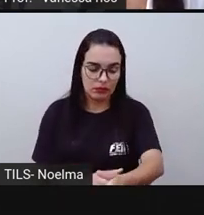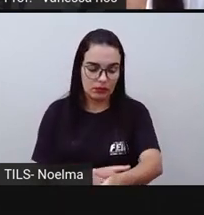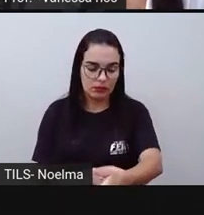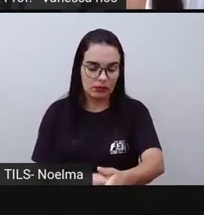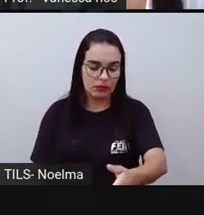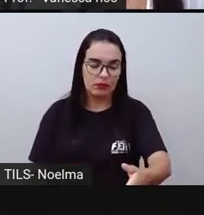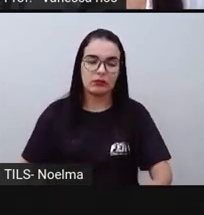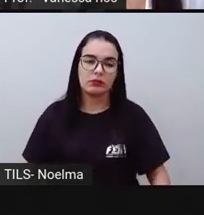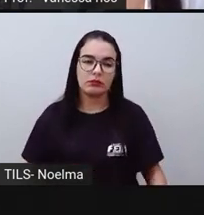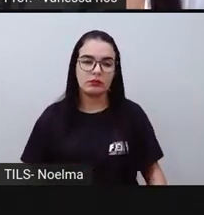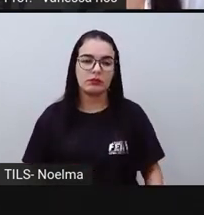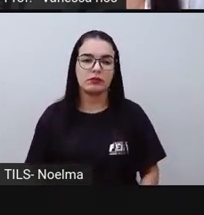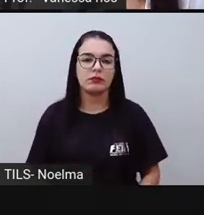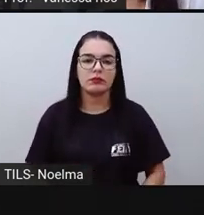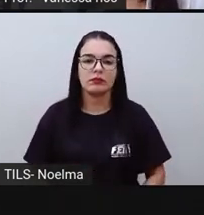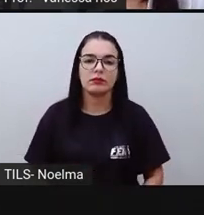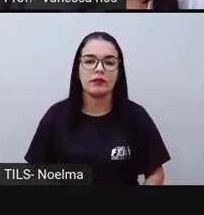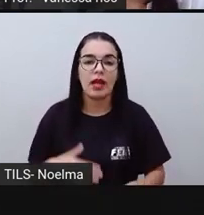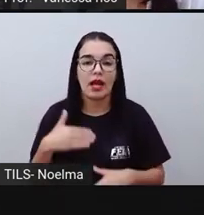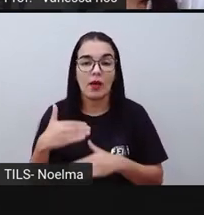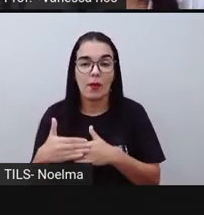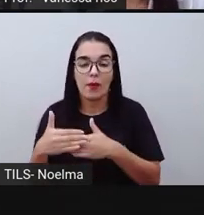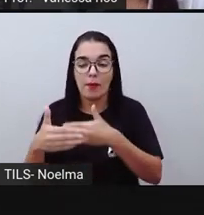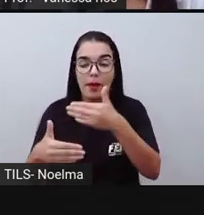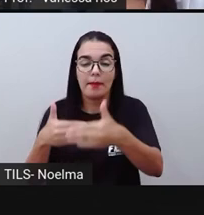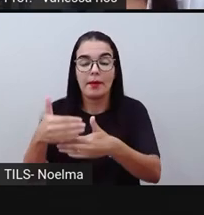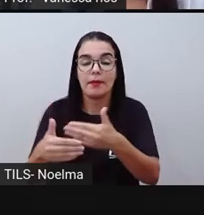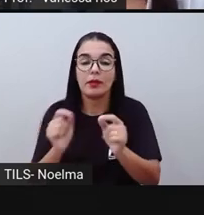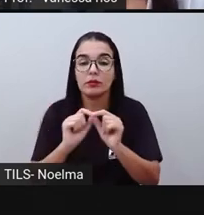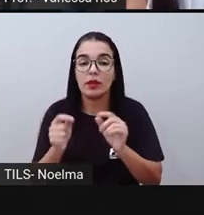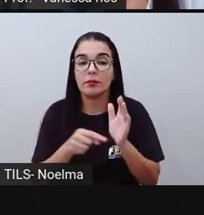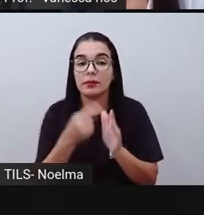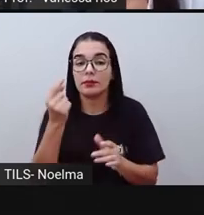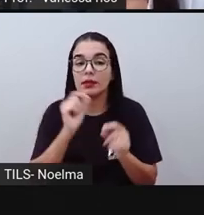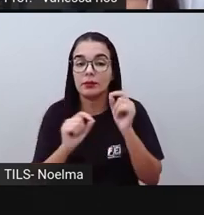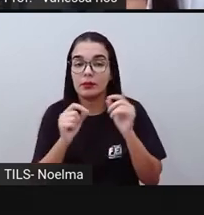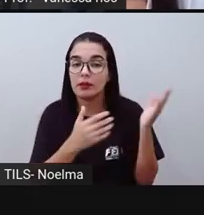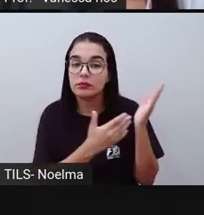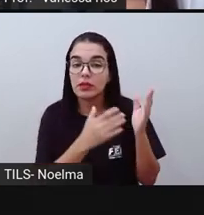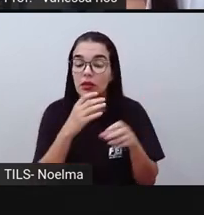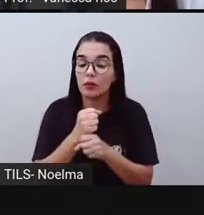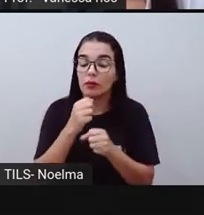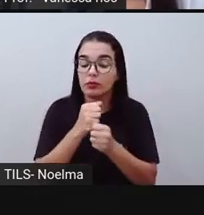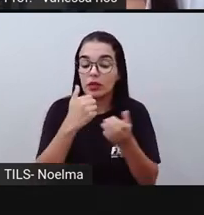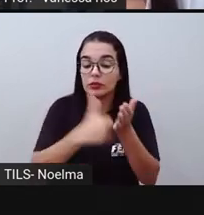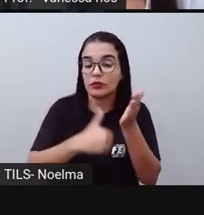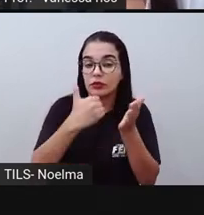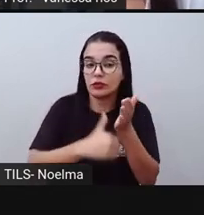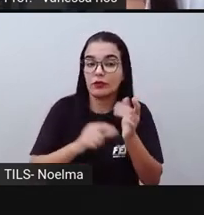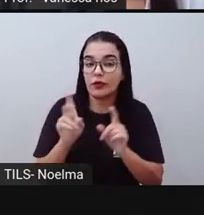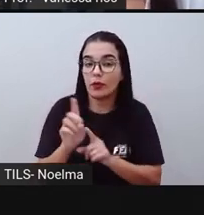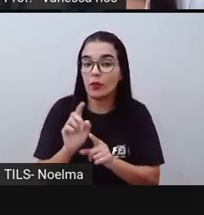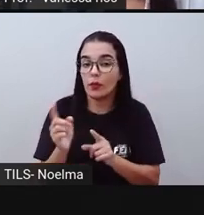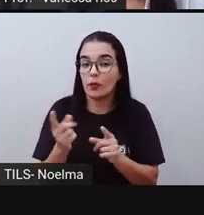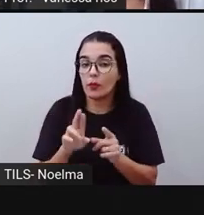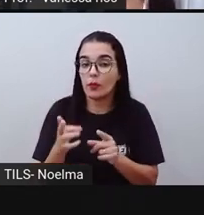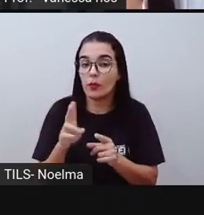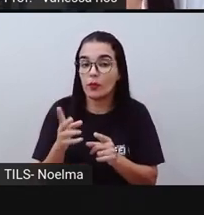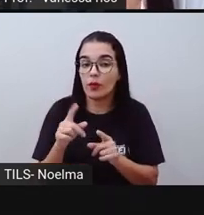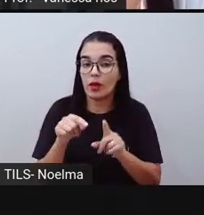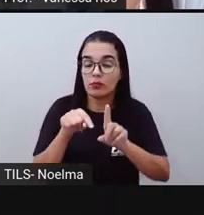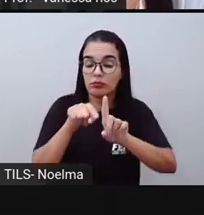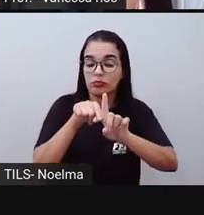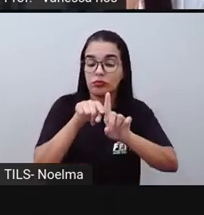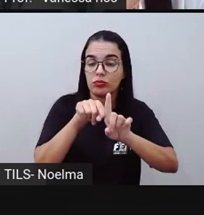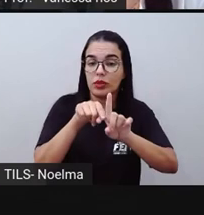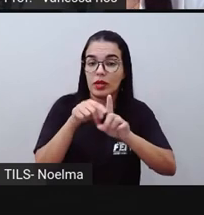E aí agora vamos ver o passo a passo. Primeira coisa, calcular a diferença entre as unidades. Então, nós